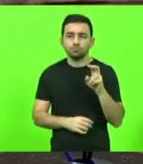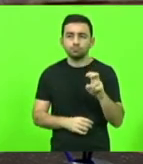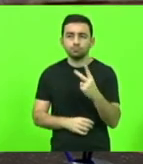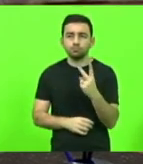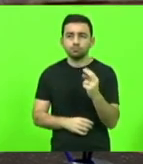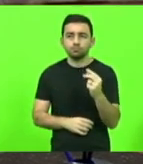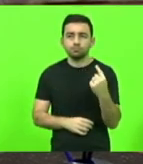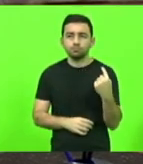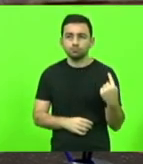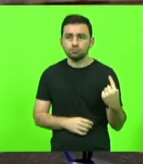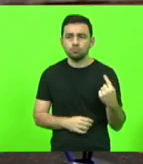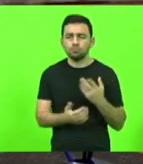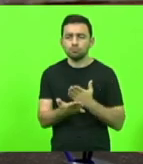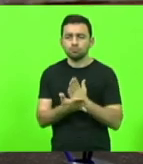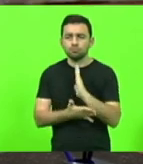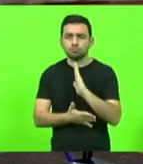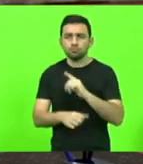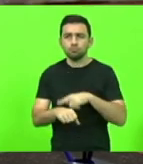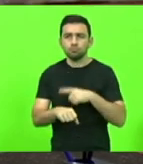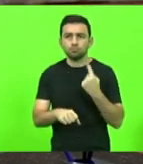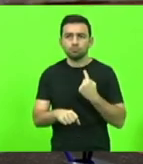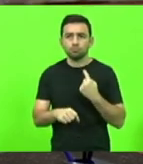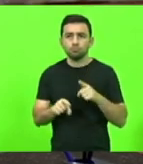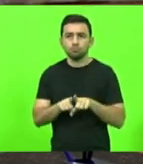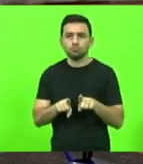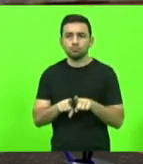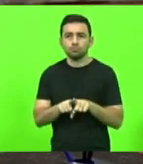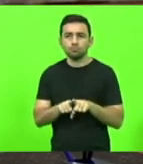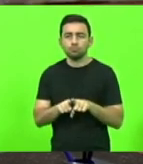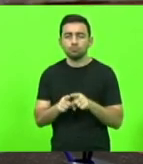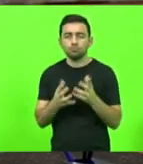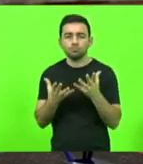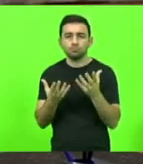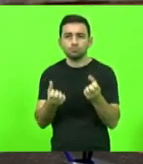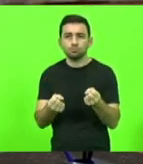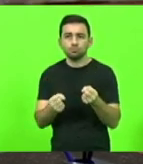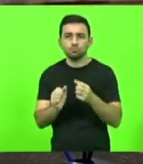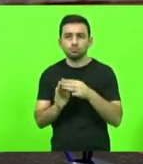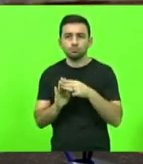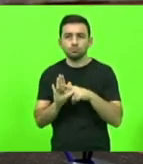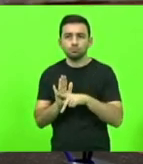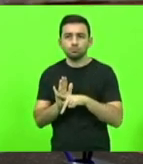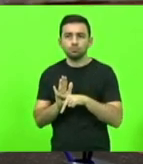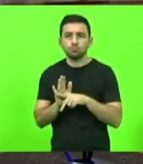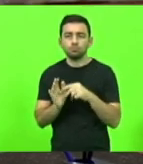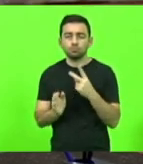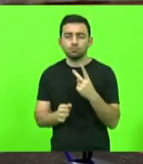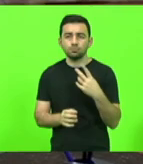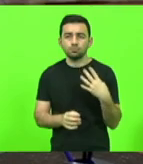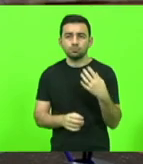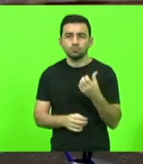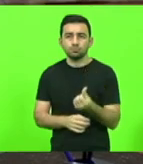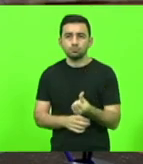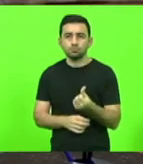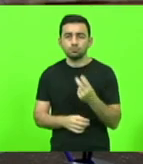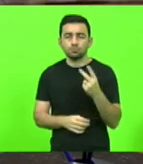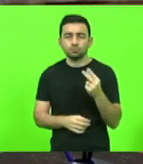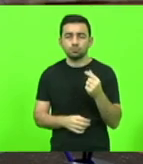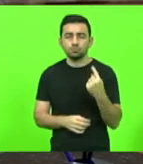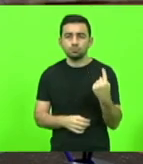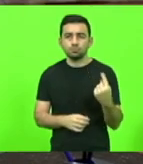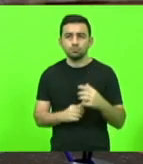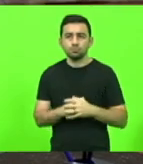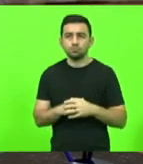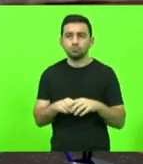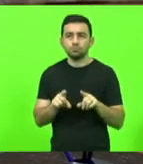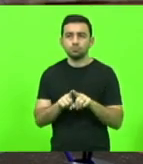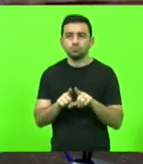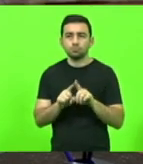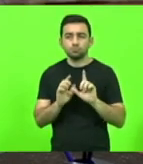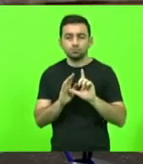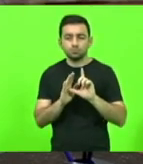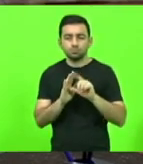após